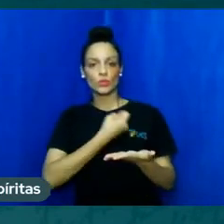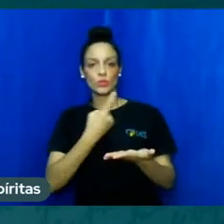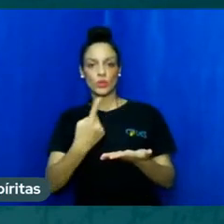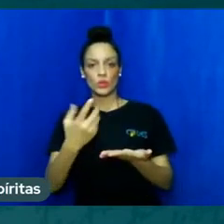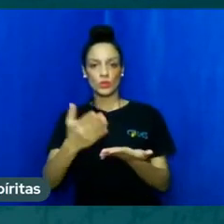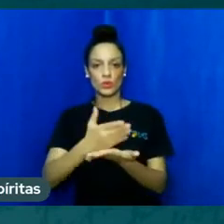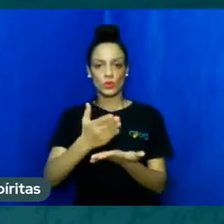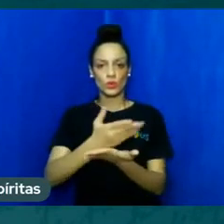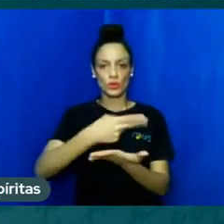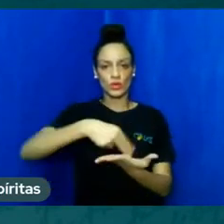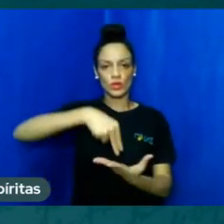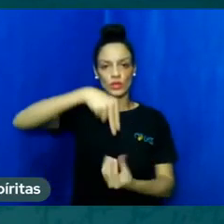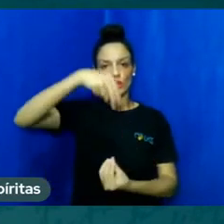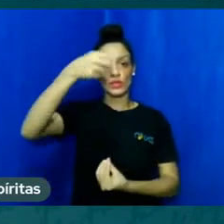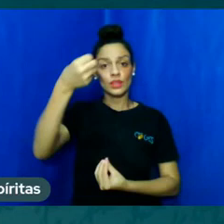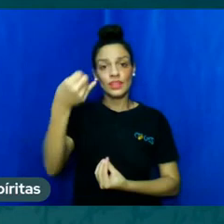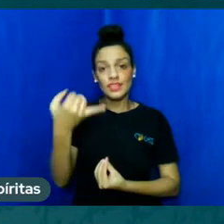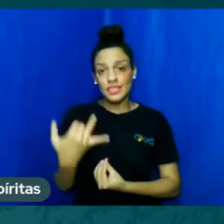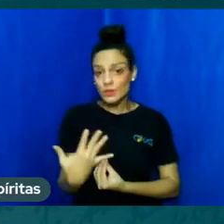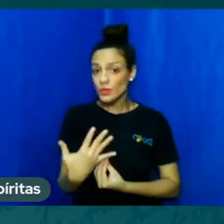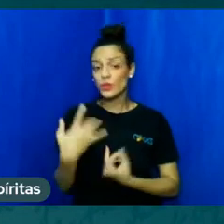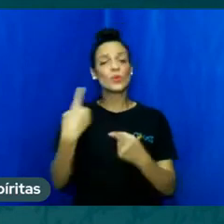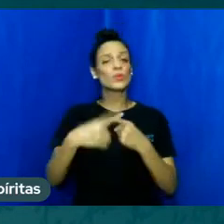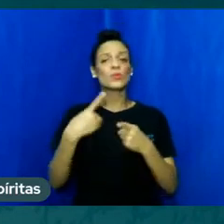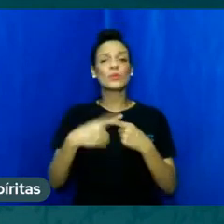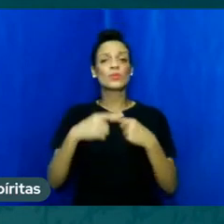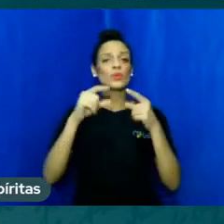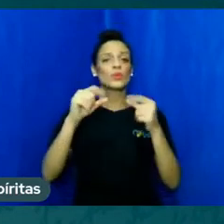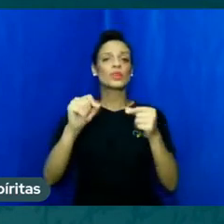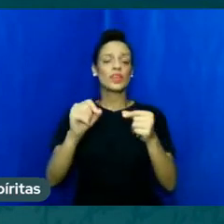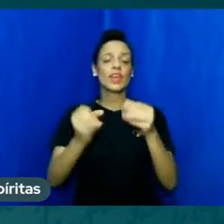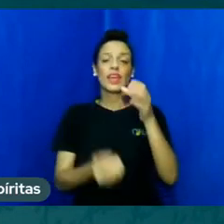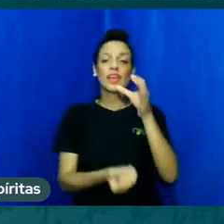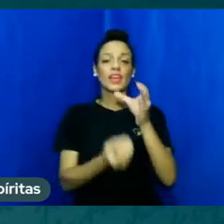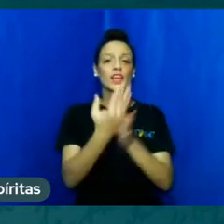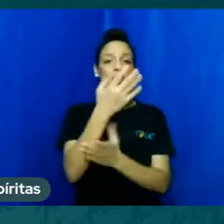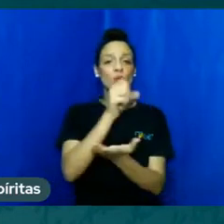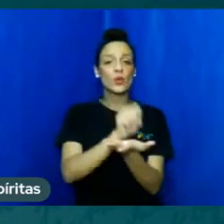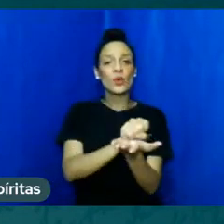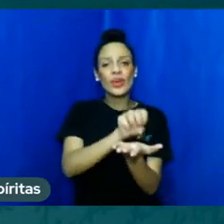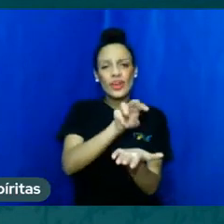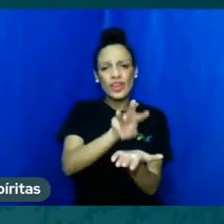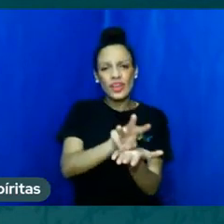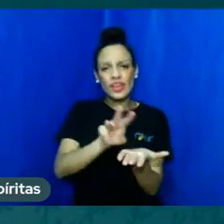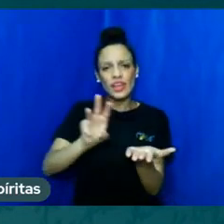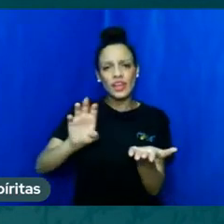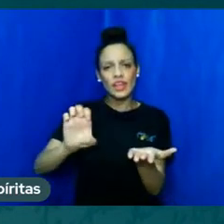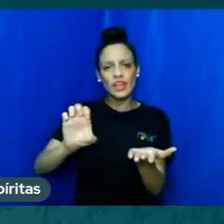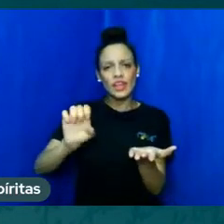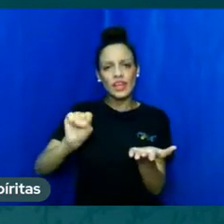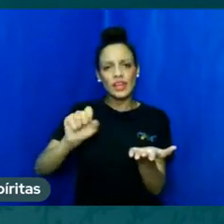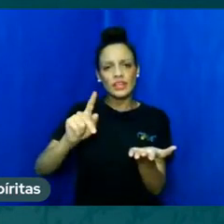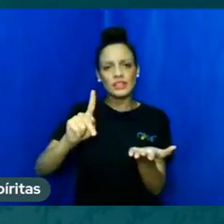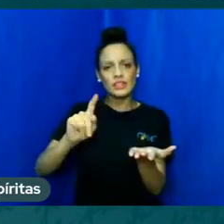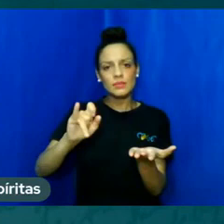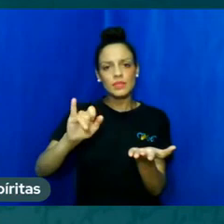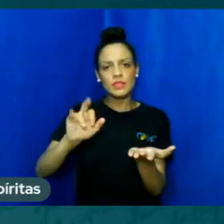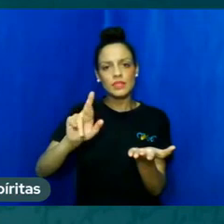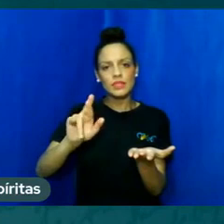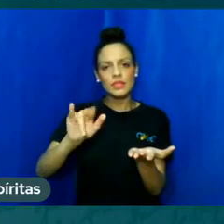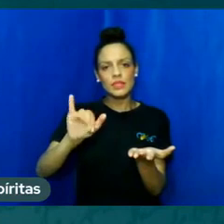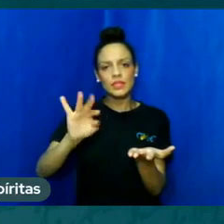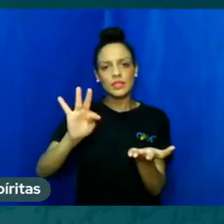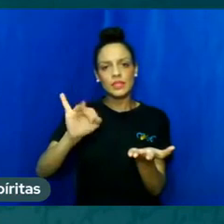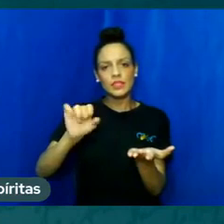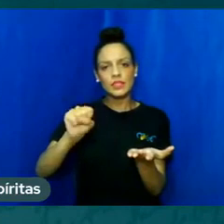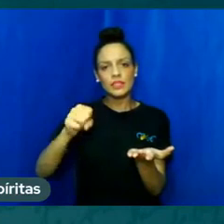ele foi explicar porque que ele criou a palavra espiritismo eles usou eles o sufixo ismo e